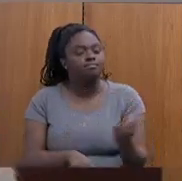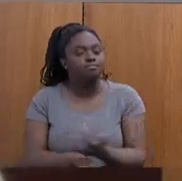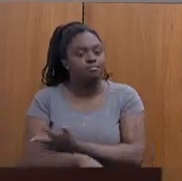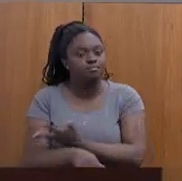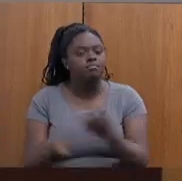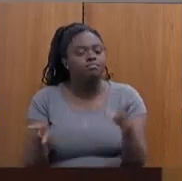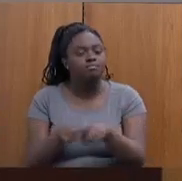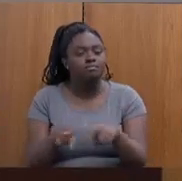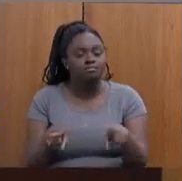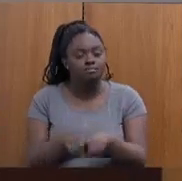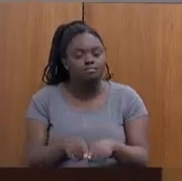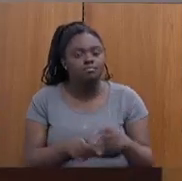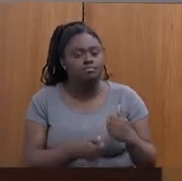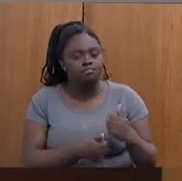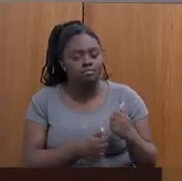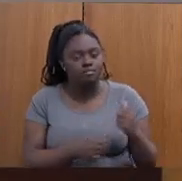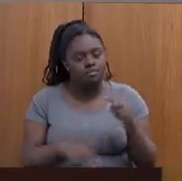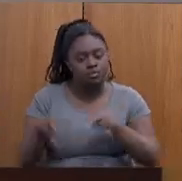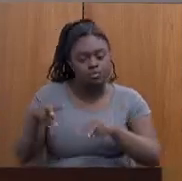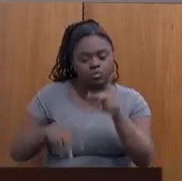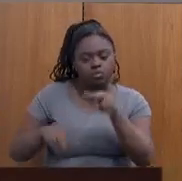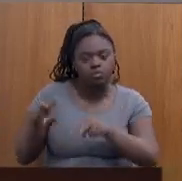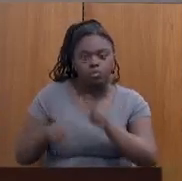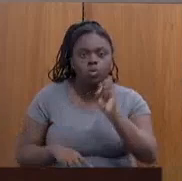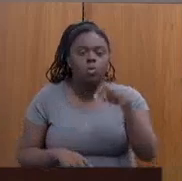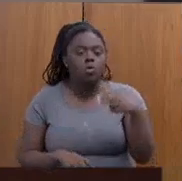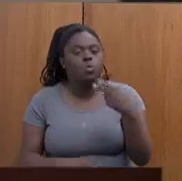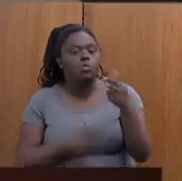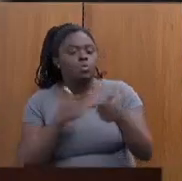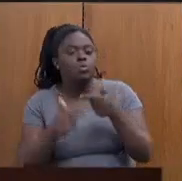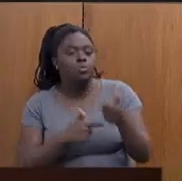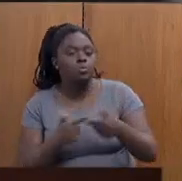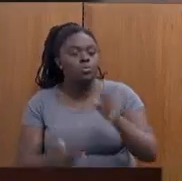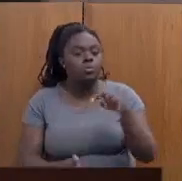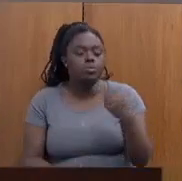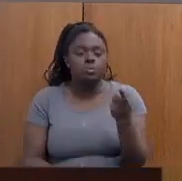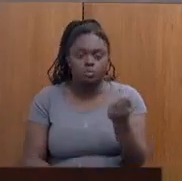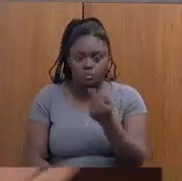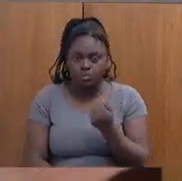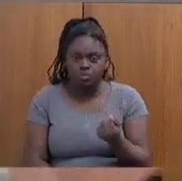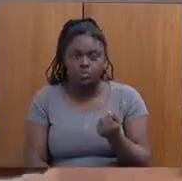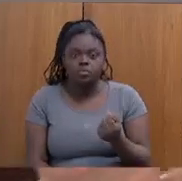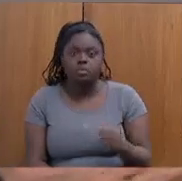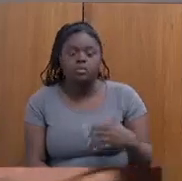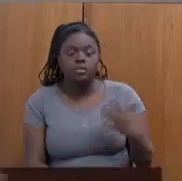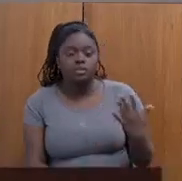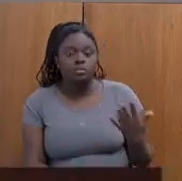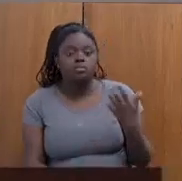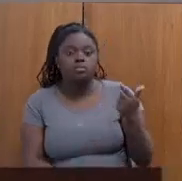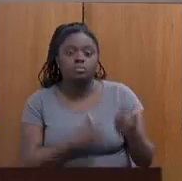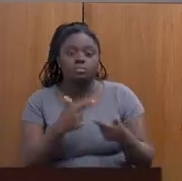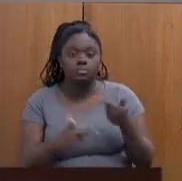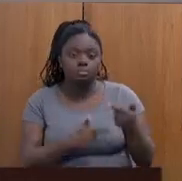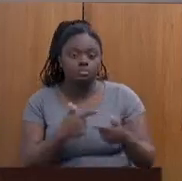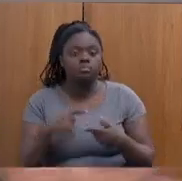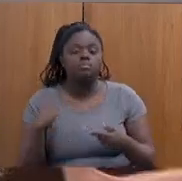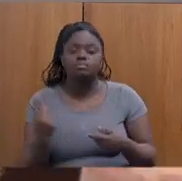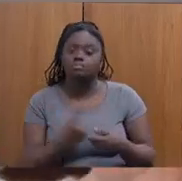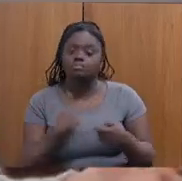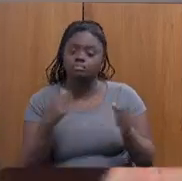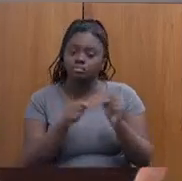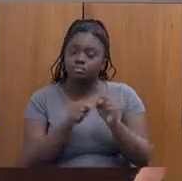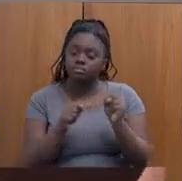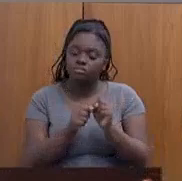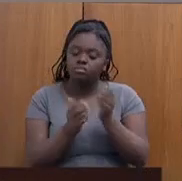também de acompanhamento e assessoramento ou de emprego ou de geração de renda. Então, esse é o trabalho que nós estamos fazendo. Ele está